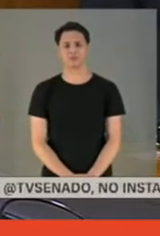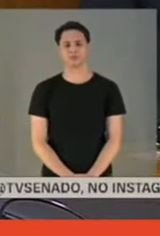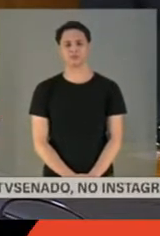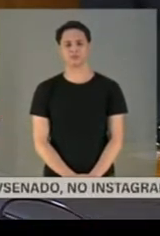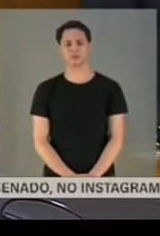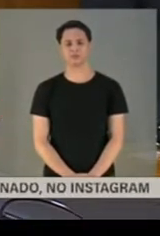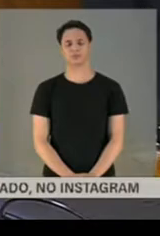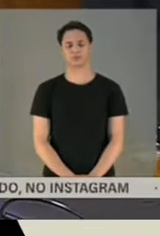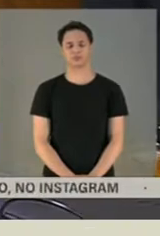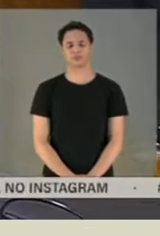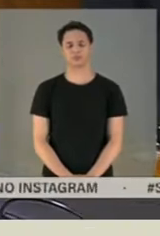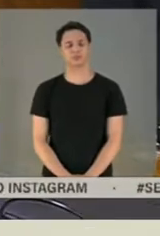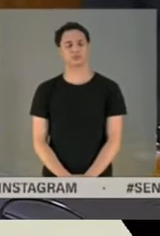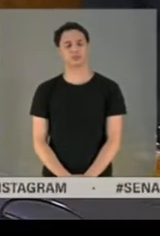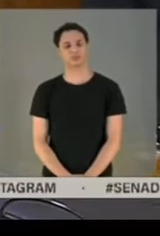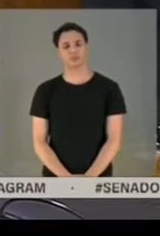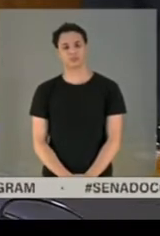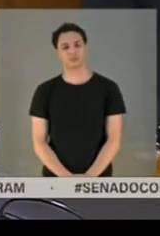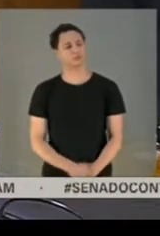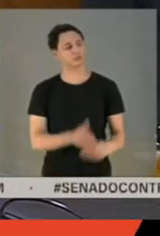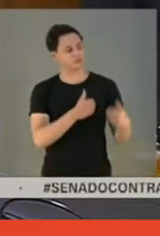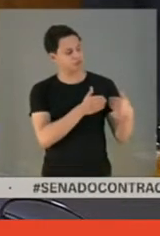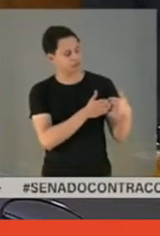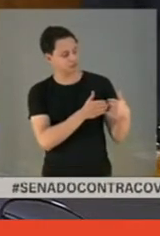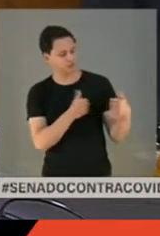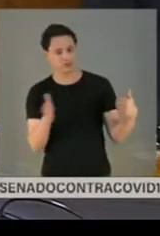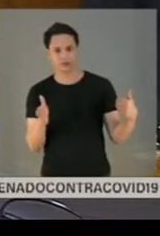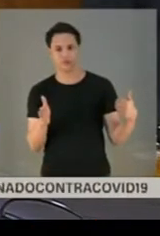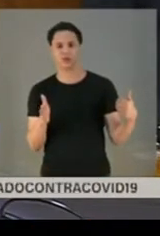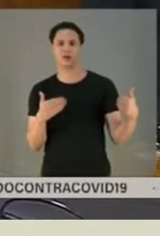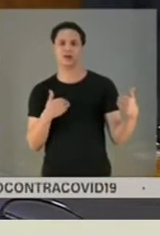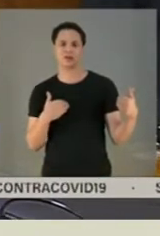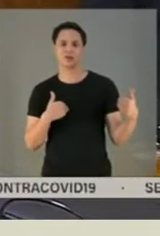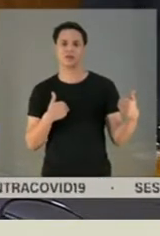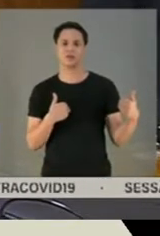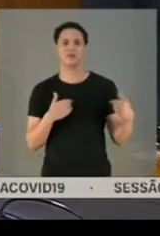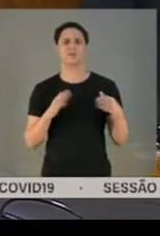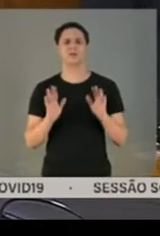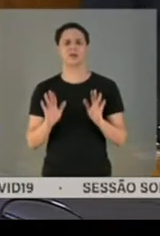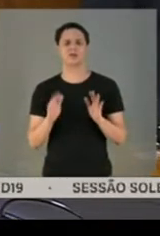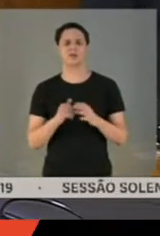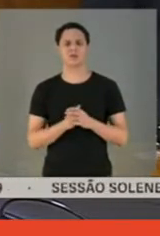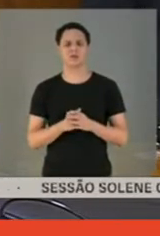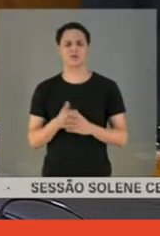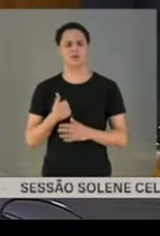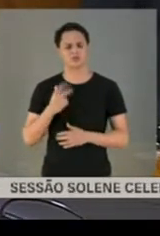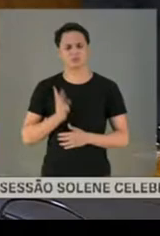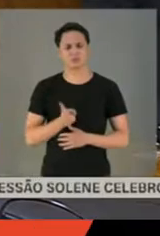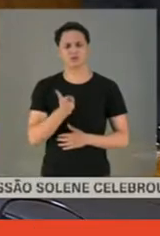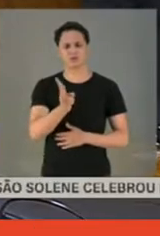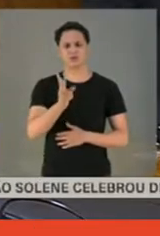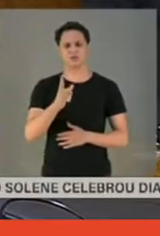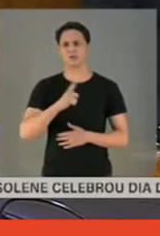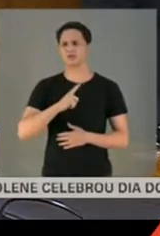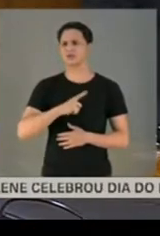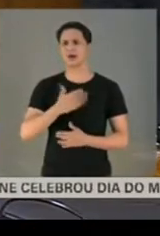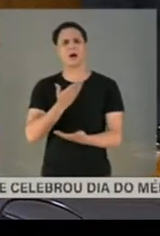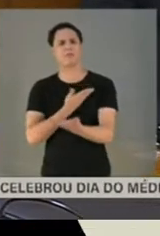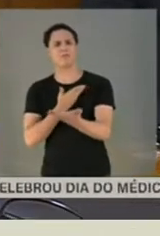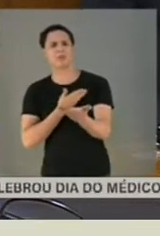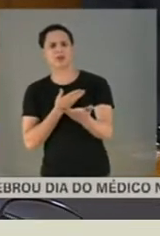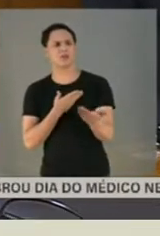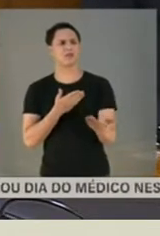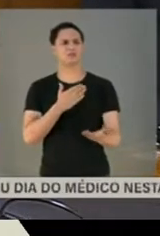E aí passou um tempo sem a gente ter vítimas na família, mas sempre com vítimas e amigos.